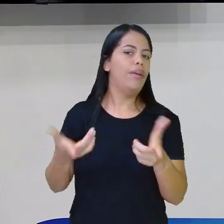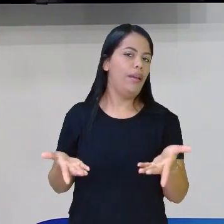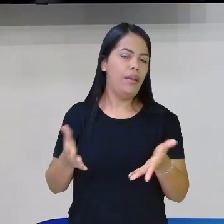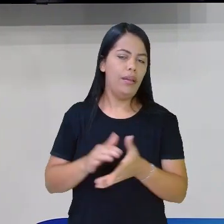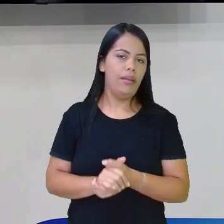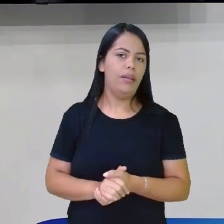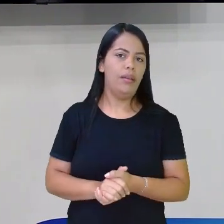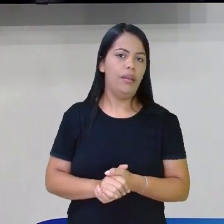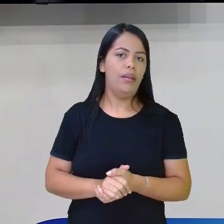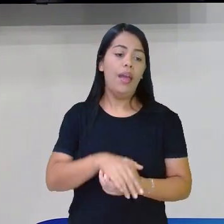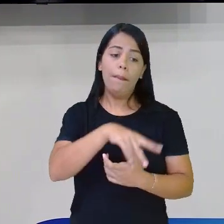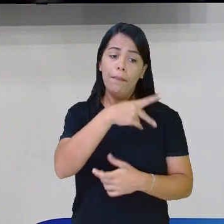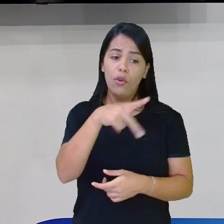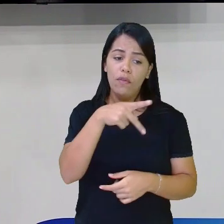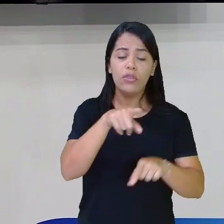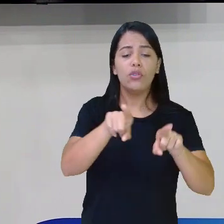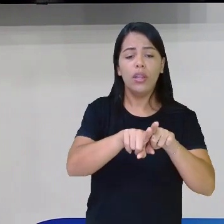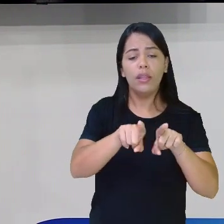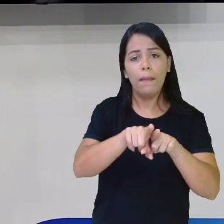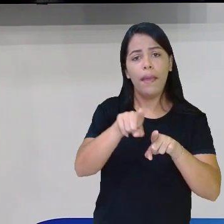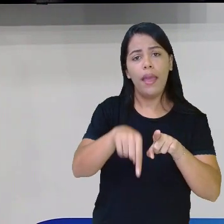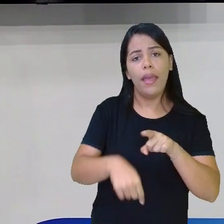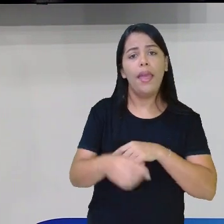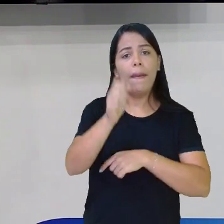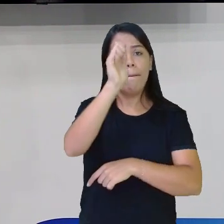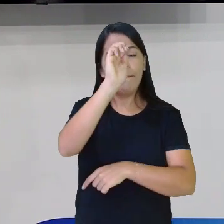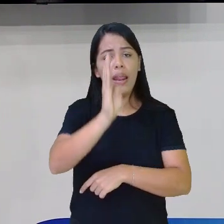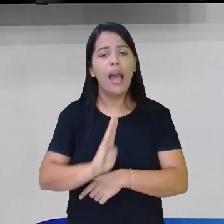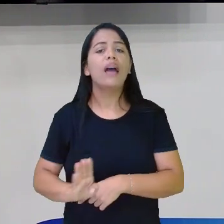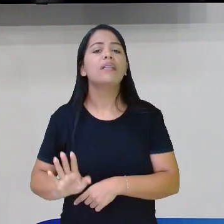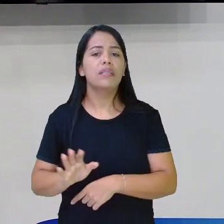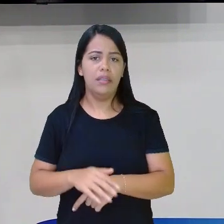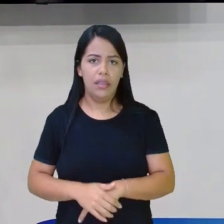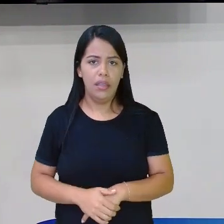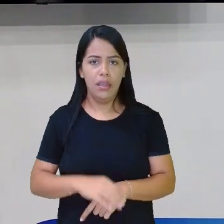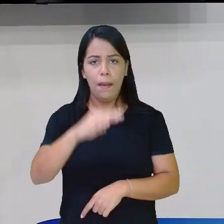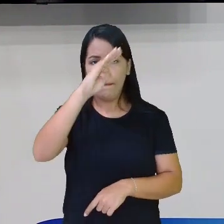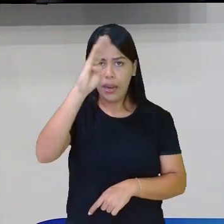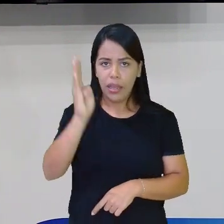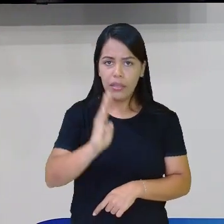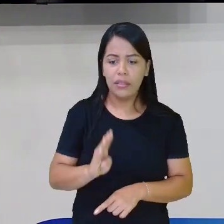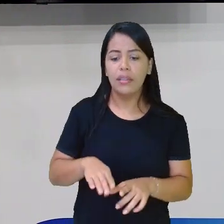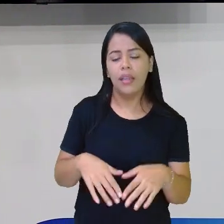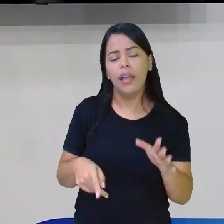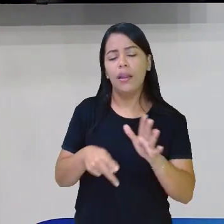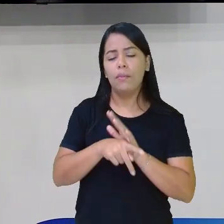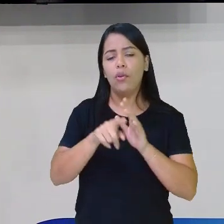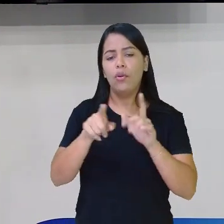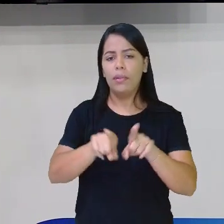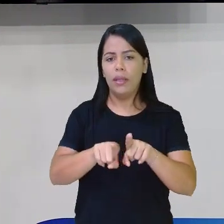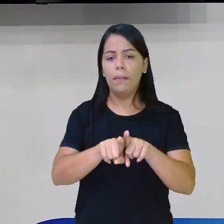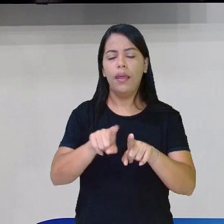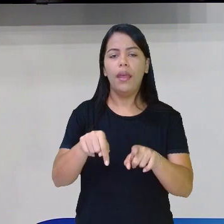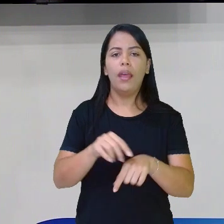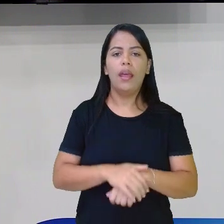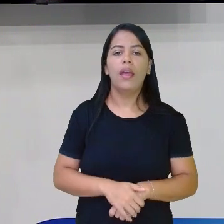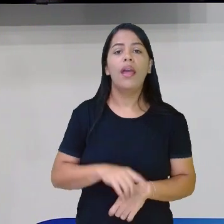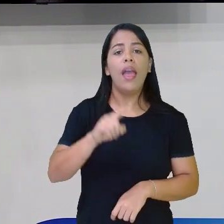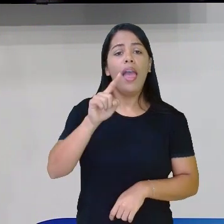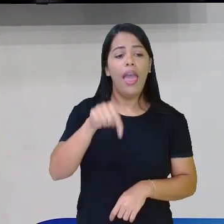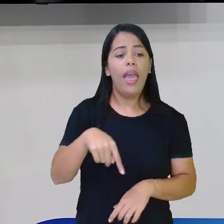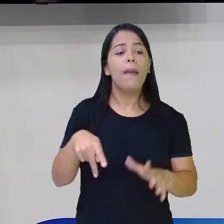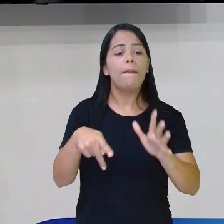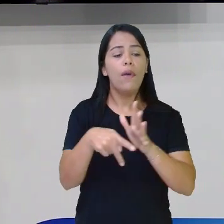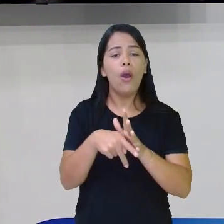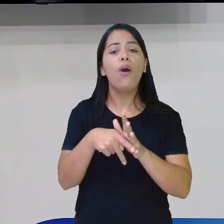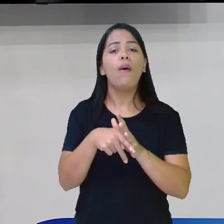brasileira. É também um adjetivo pátrio. Ela também é do estado de Pernambuco. Logo,